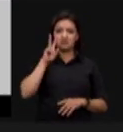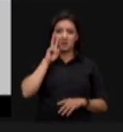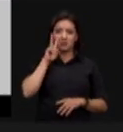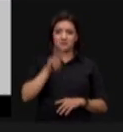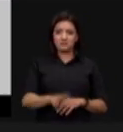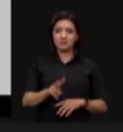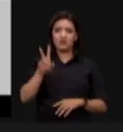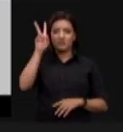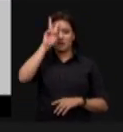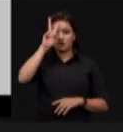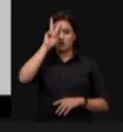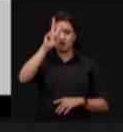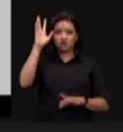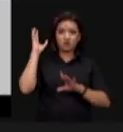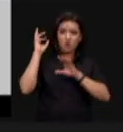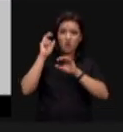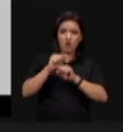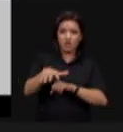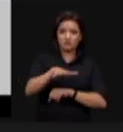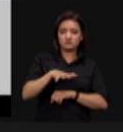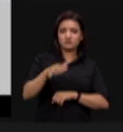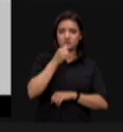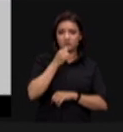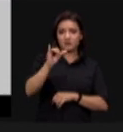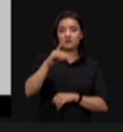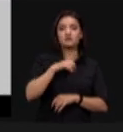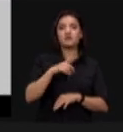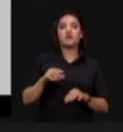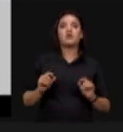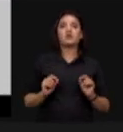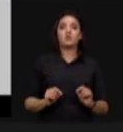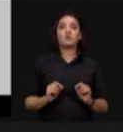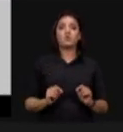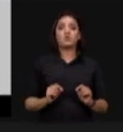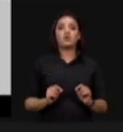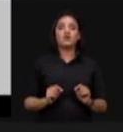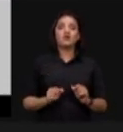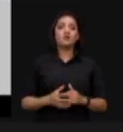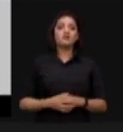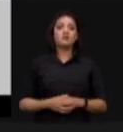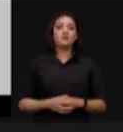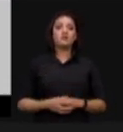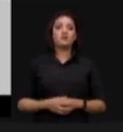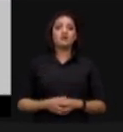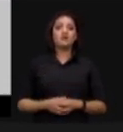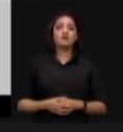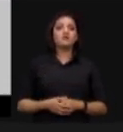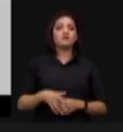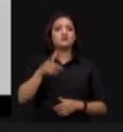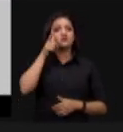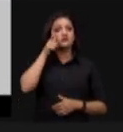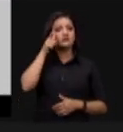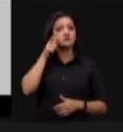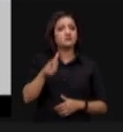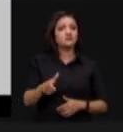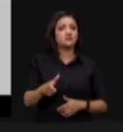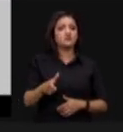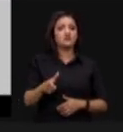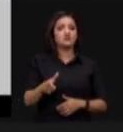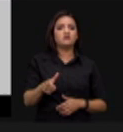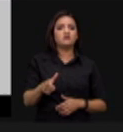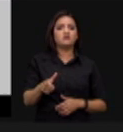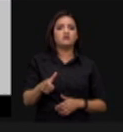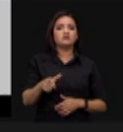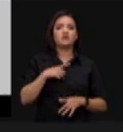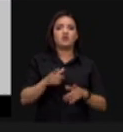do setor do setor elétrico nós temos aqui um peso e medida muito interessante um controle muito